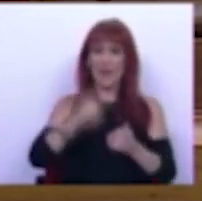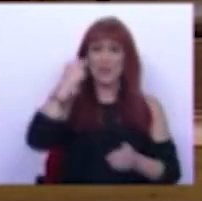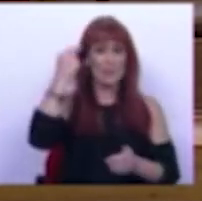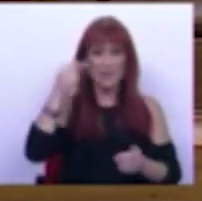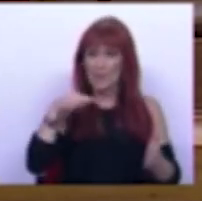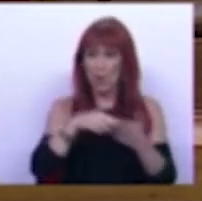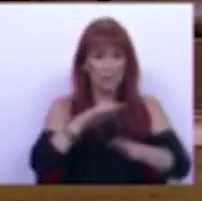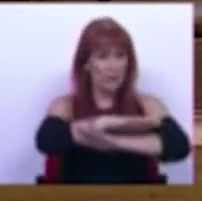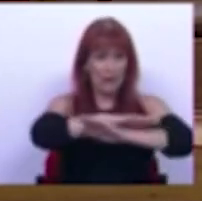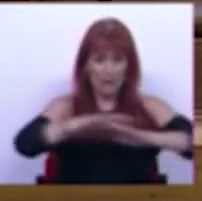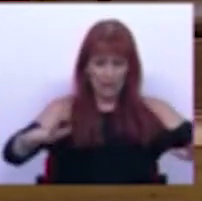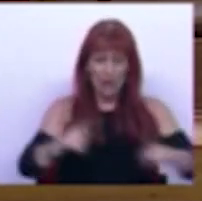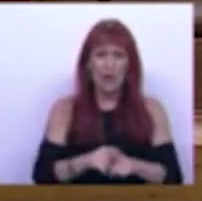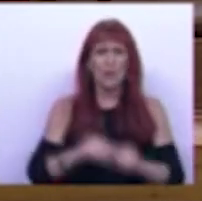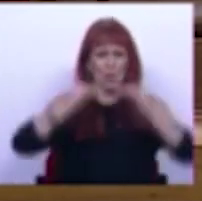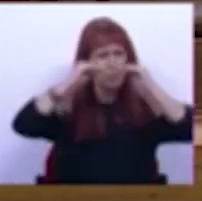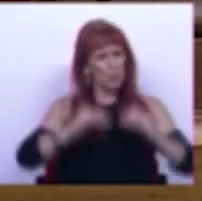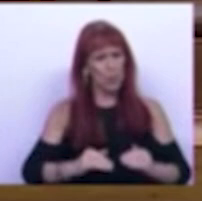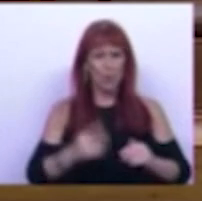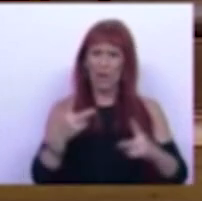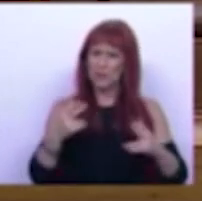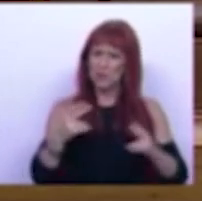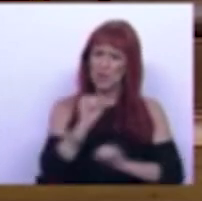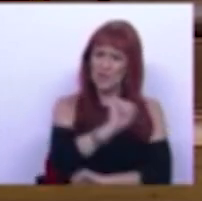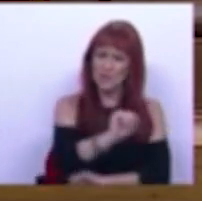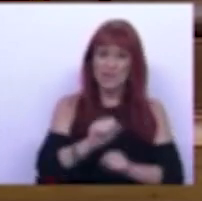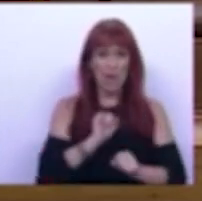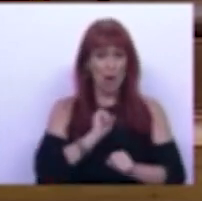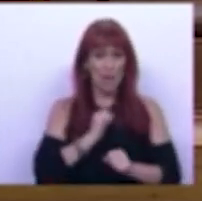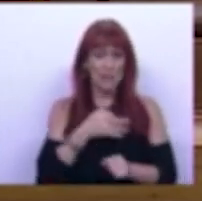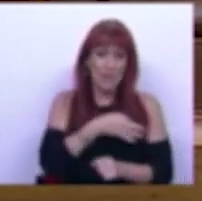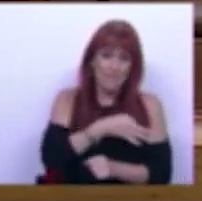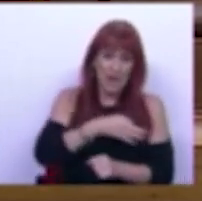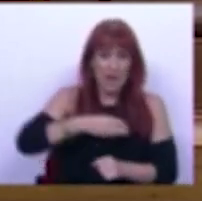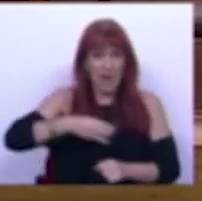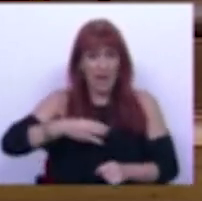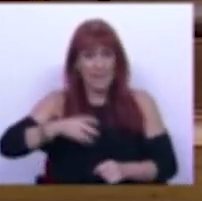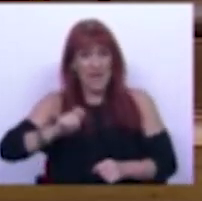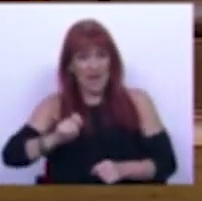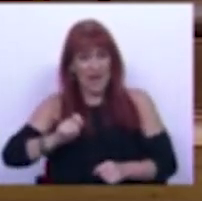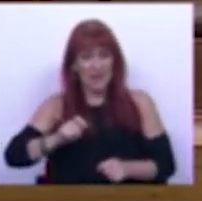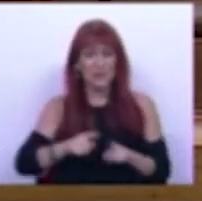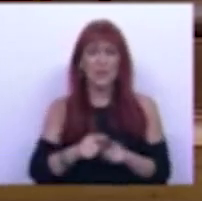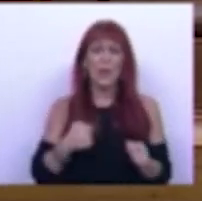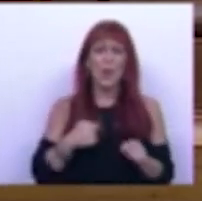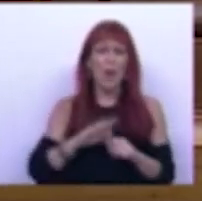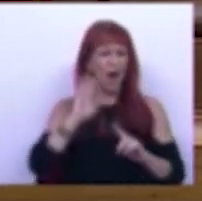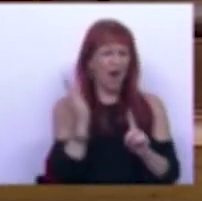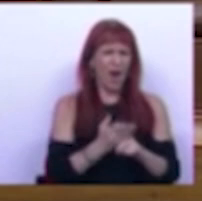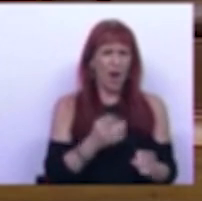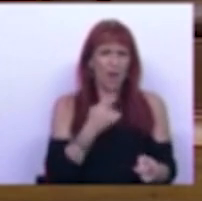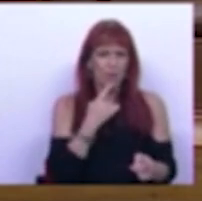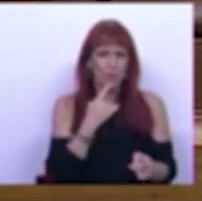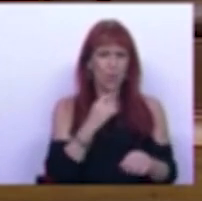especial por conta, aliviaremos a tesouraria das nossas pequenas e médias empresas, tão penalizadas